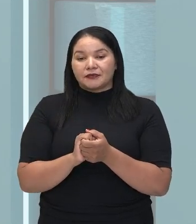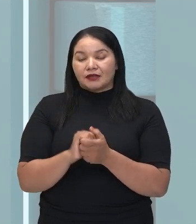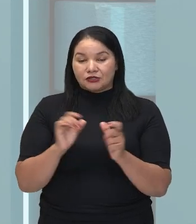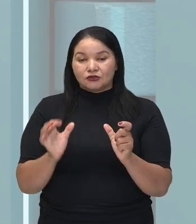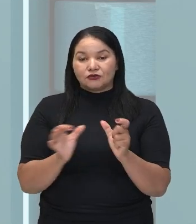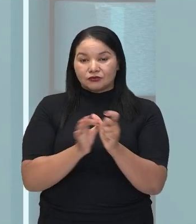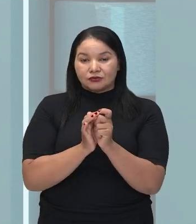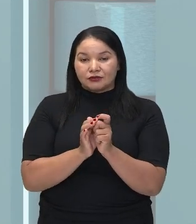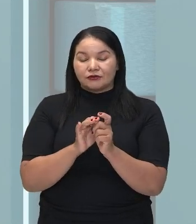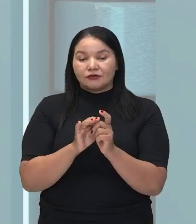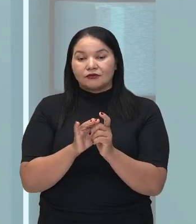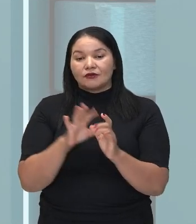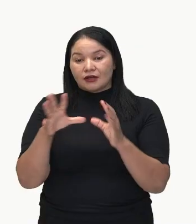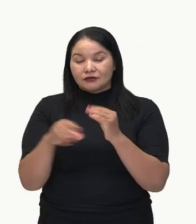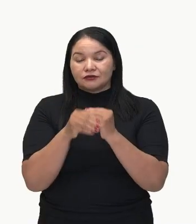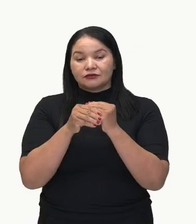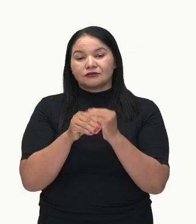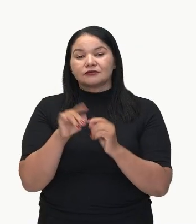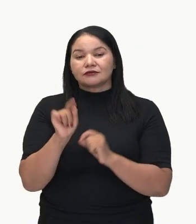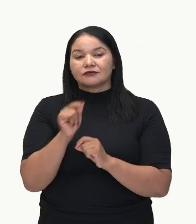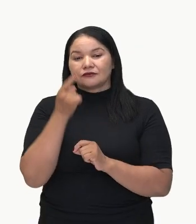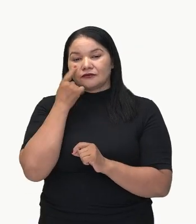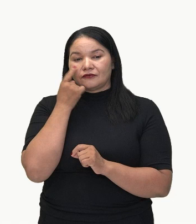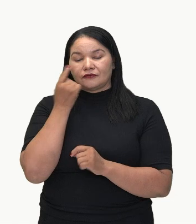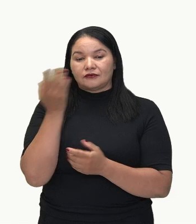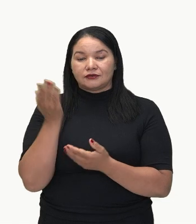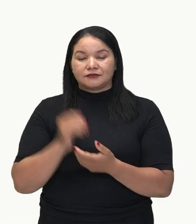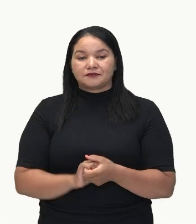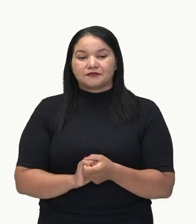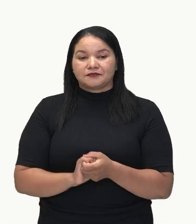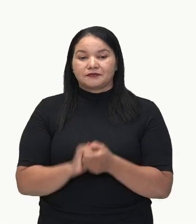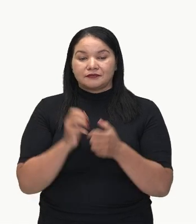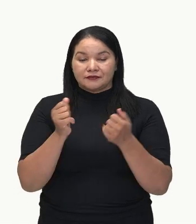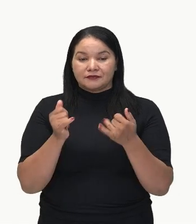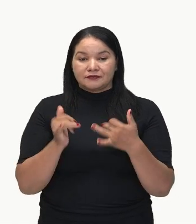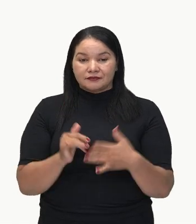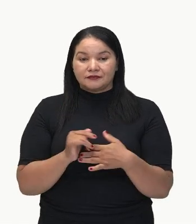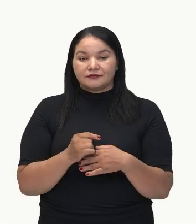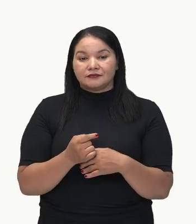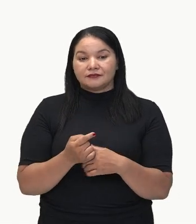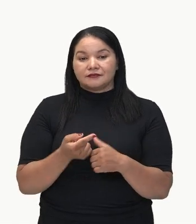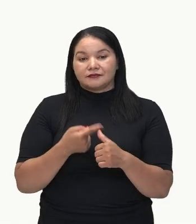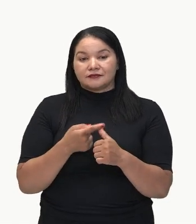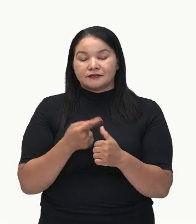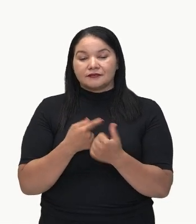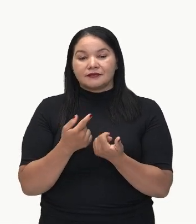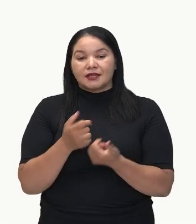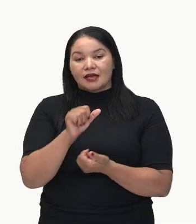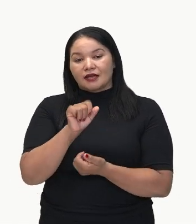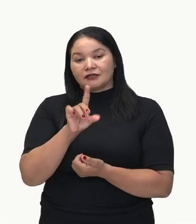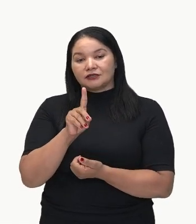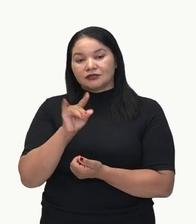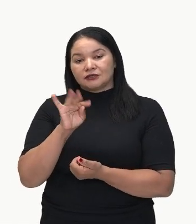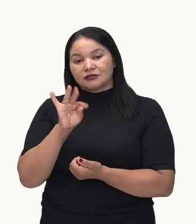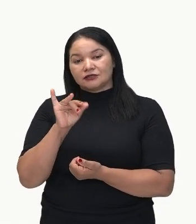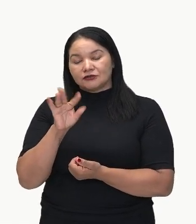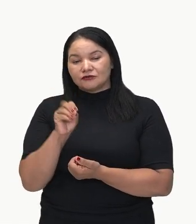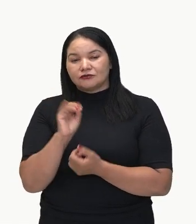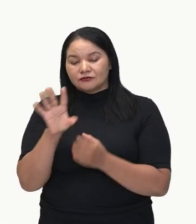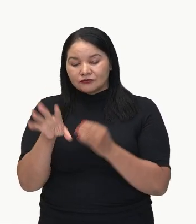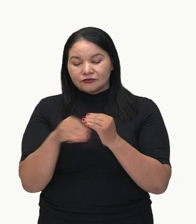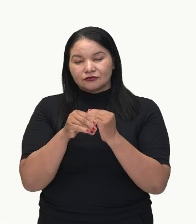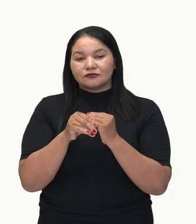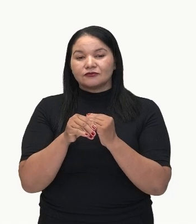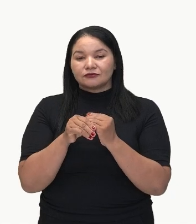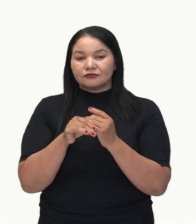aditivas. Vamos lá. Olha só. Então, falamos aí que aditivo vem de adição, soma, ele vai